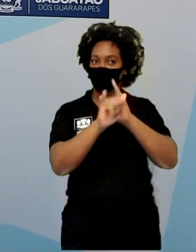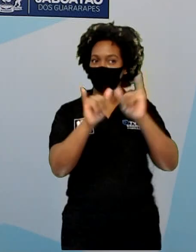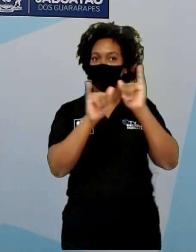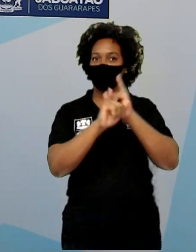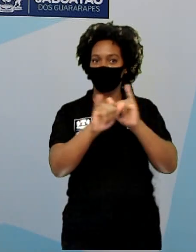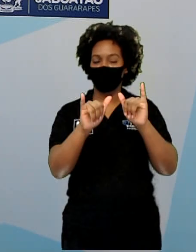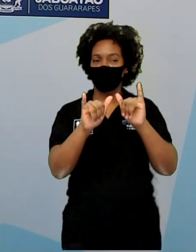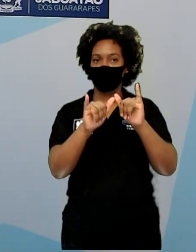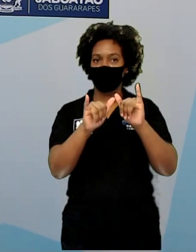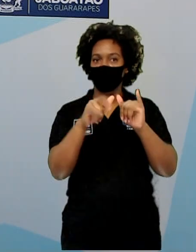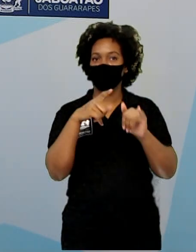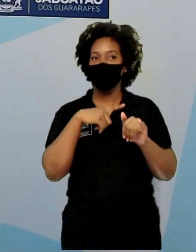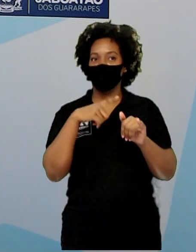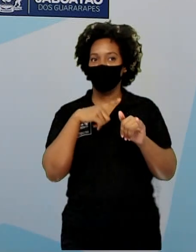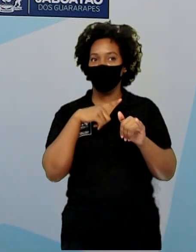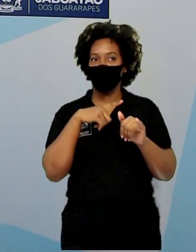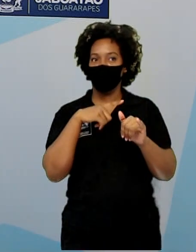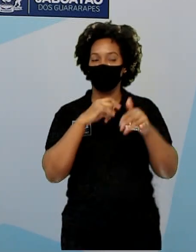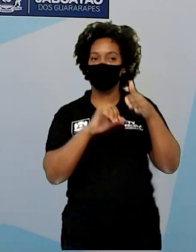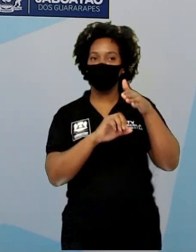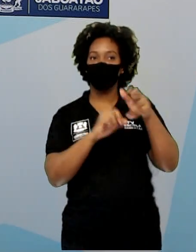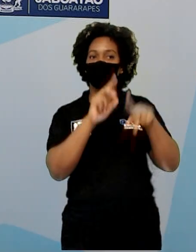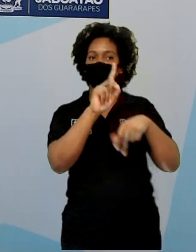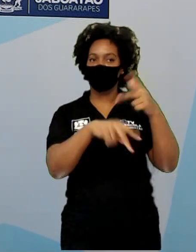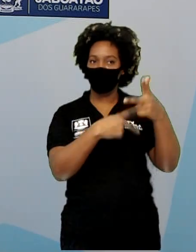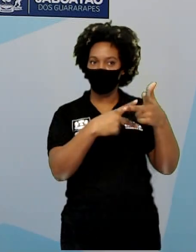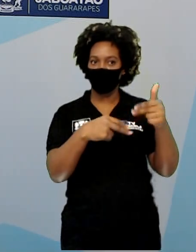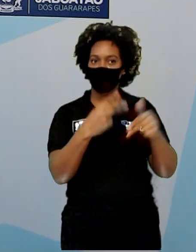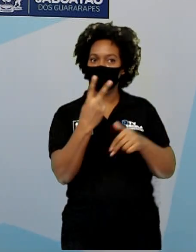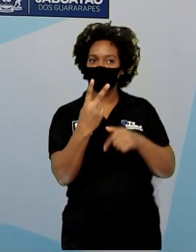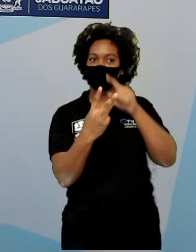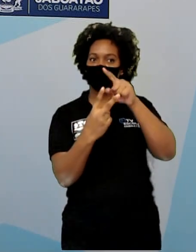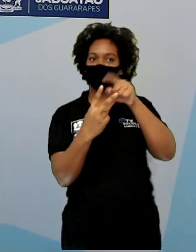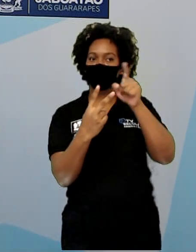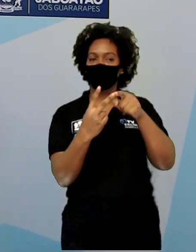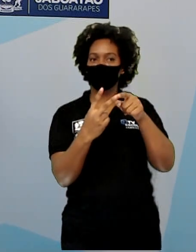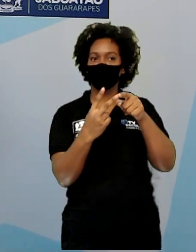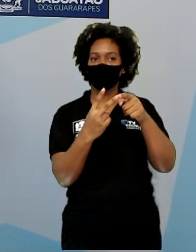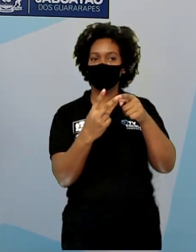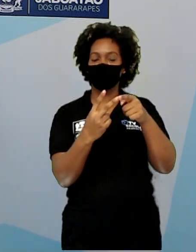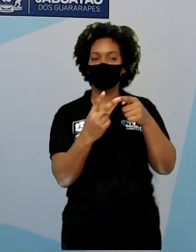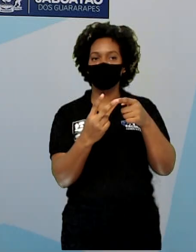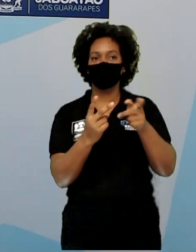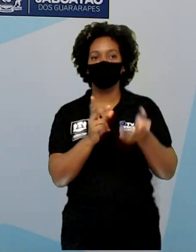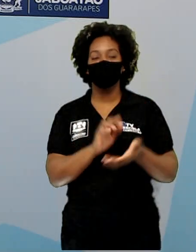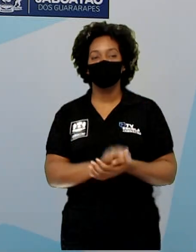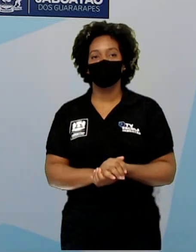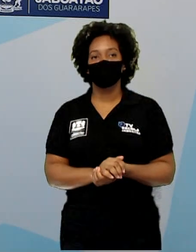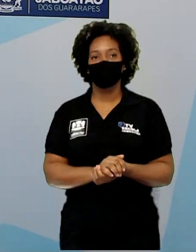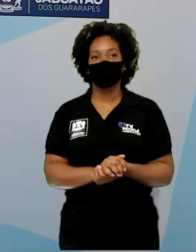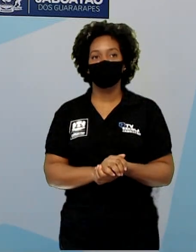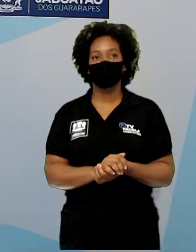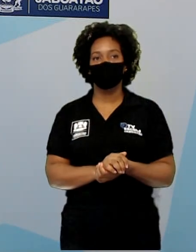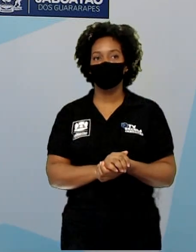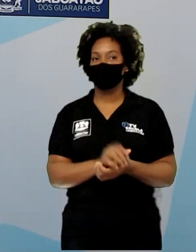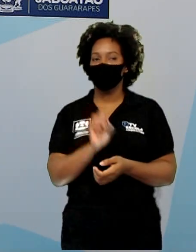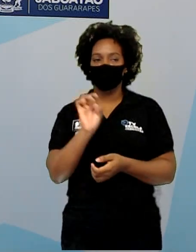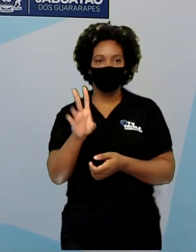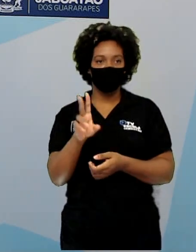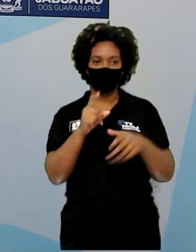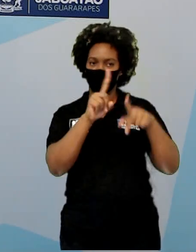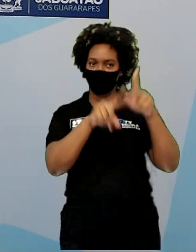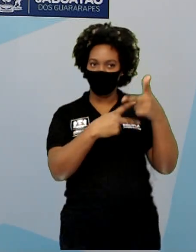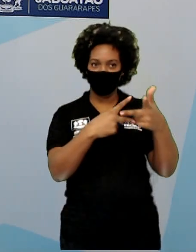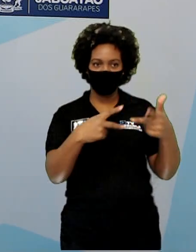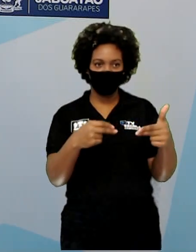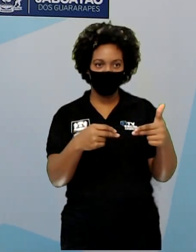tenho o produto, os dois tipos de produtos novos, são lançamentos. Aqui eu tenho apenas os produtos. Não